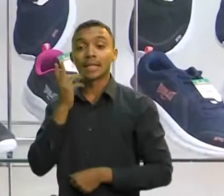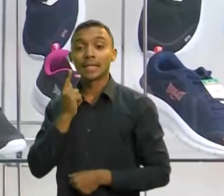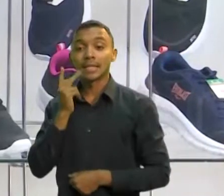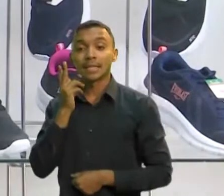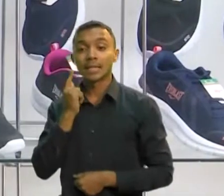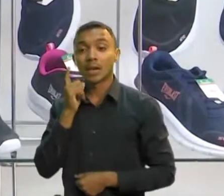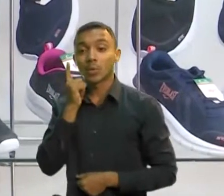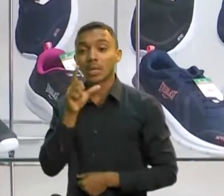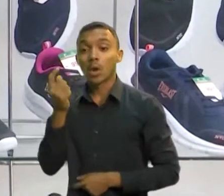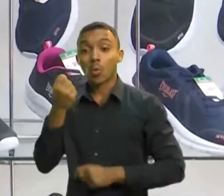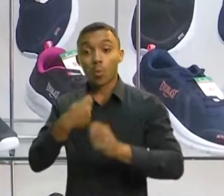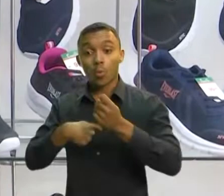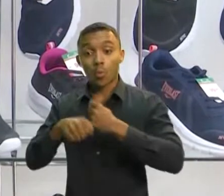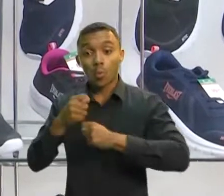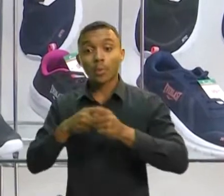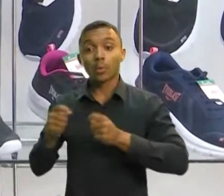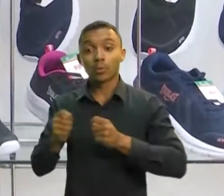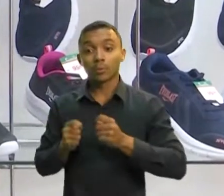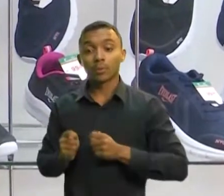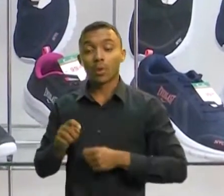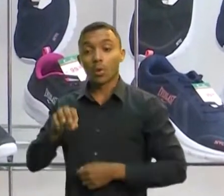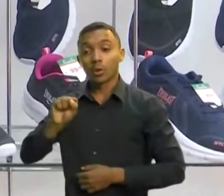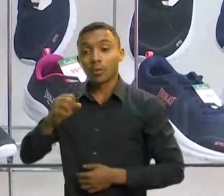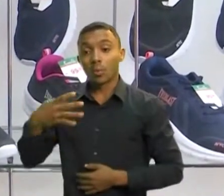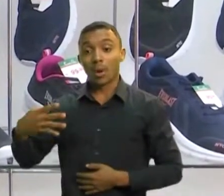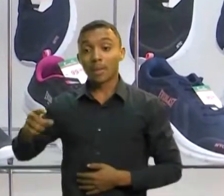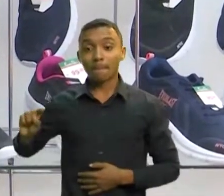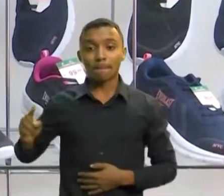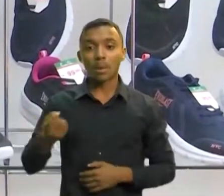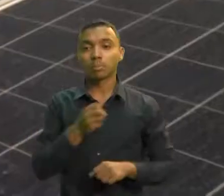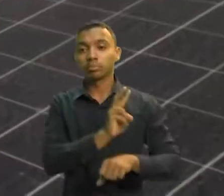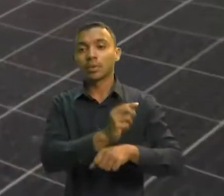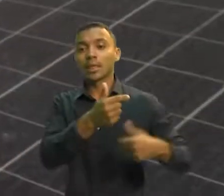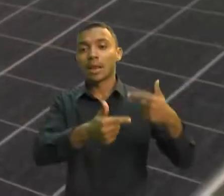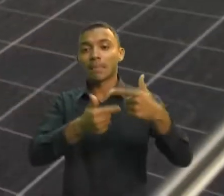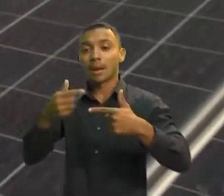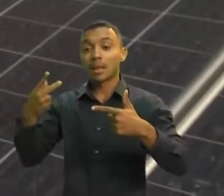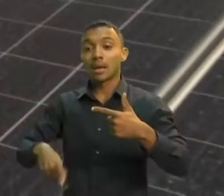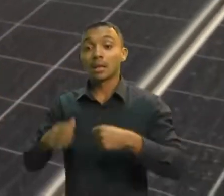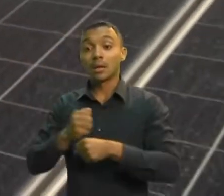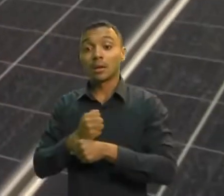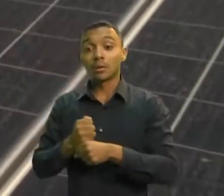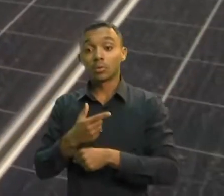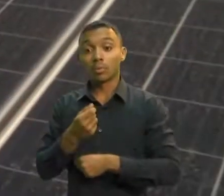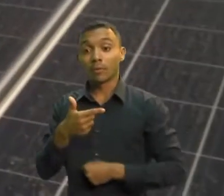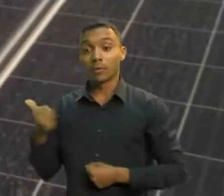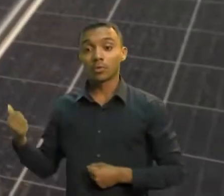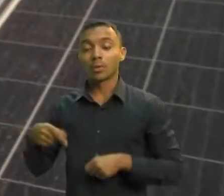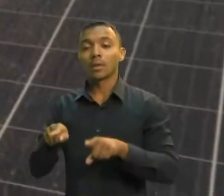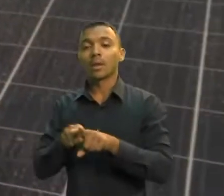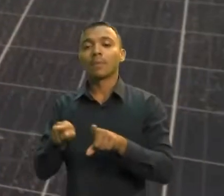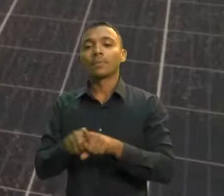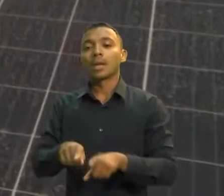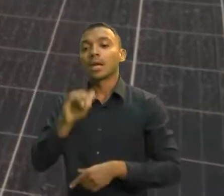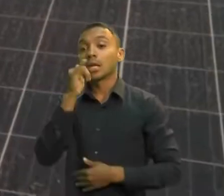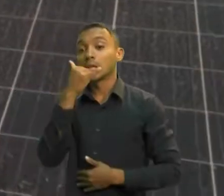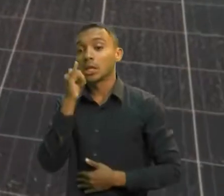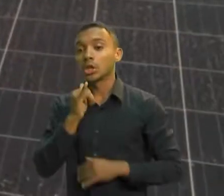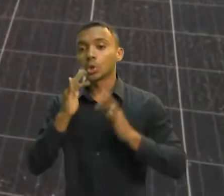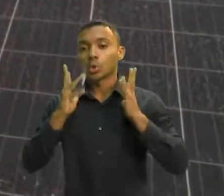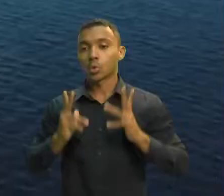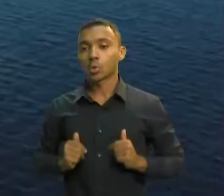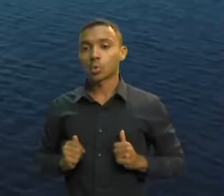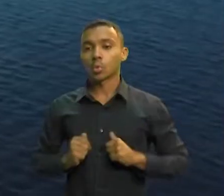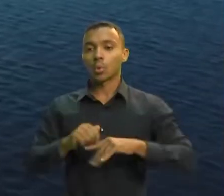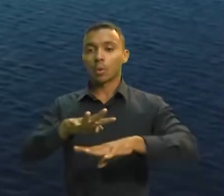84 mil postos de trabalho foram gerados em 2021. A produção de energia limpa, como a solar, vem crescendo